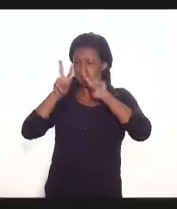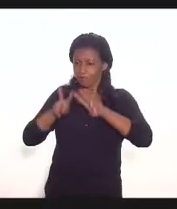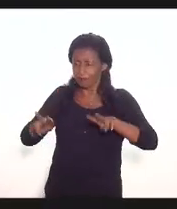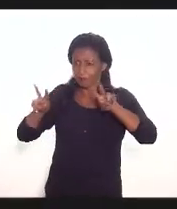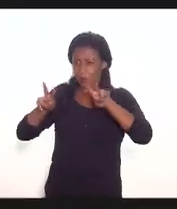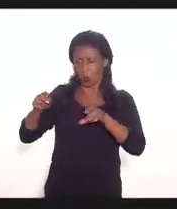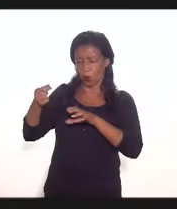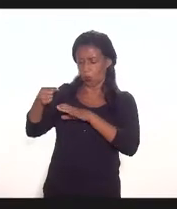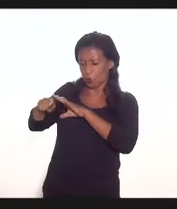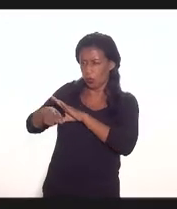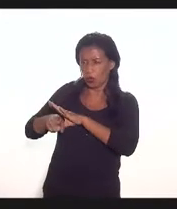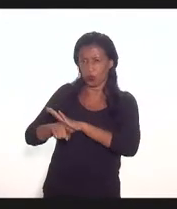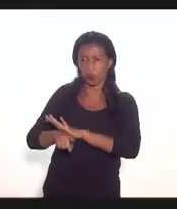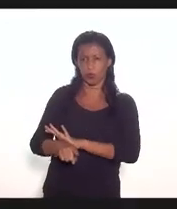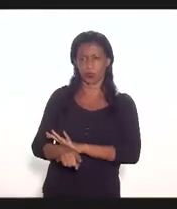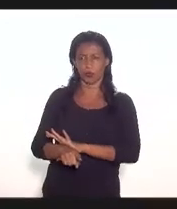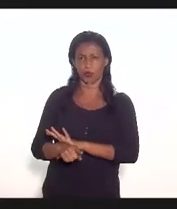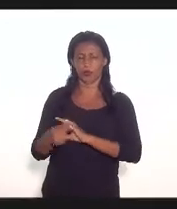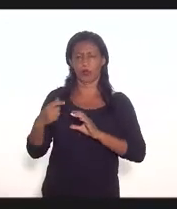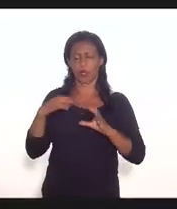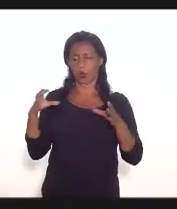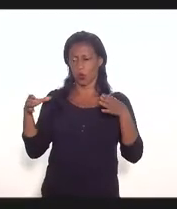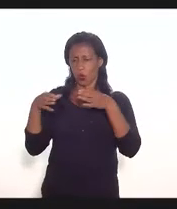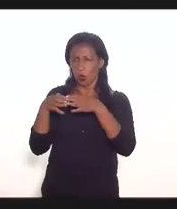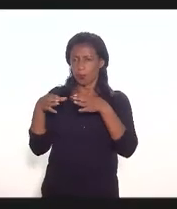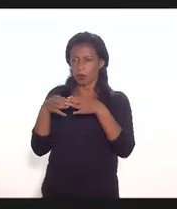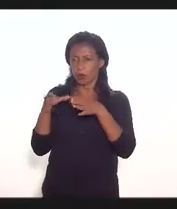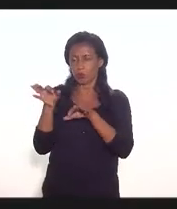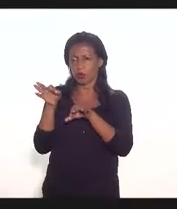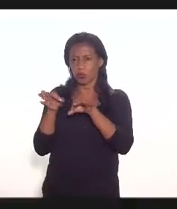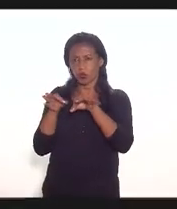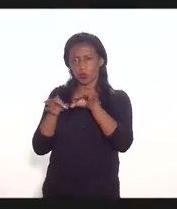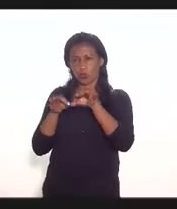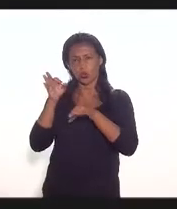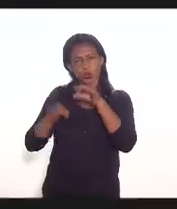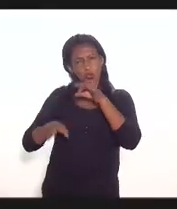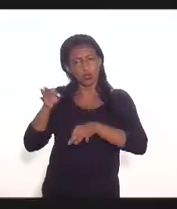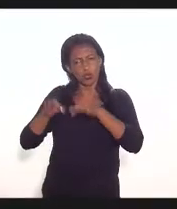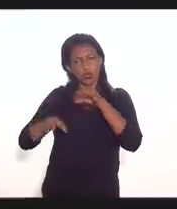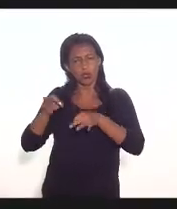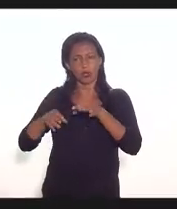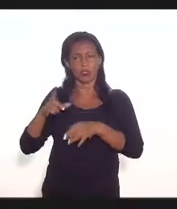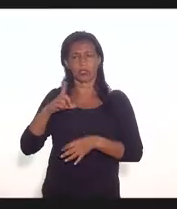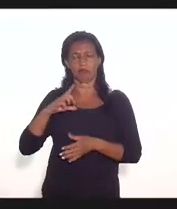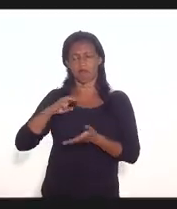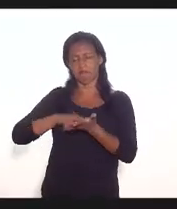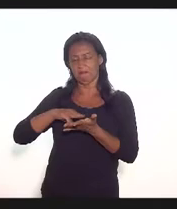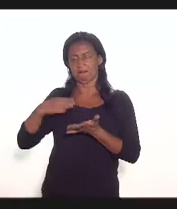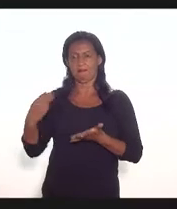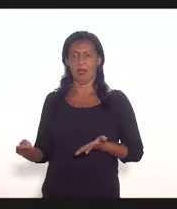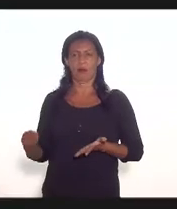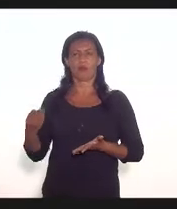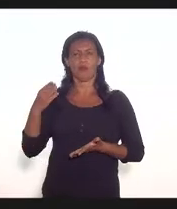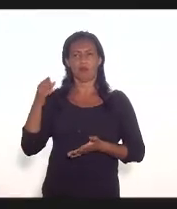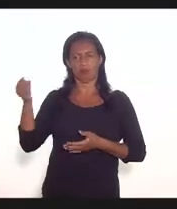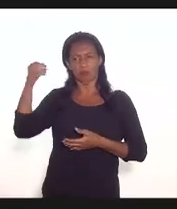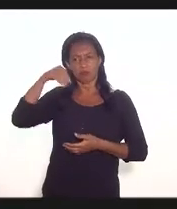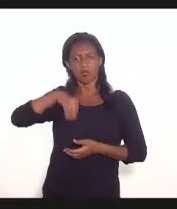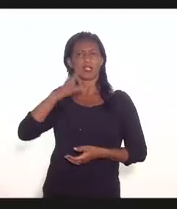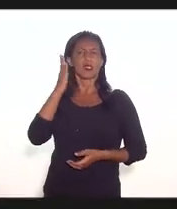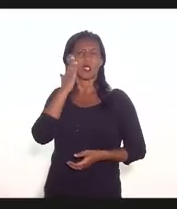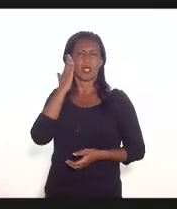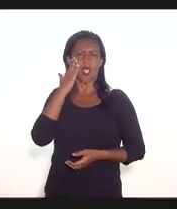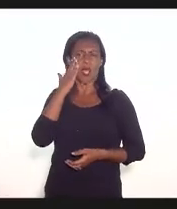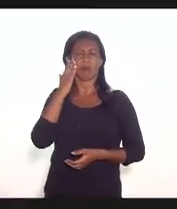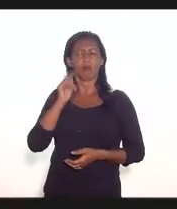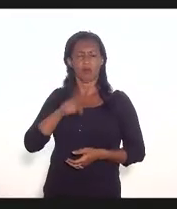aprofundado eu na comissão de constitucional de justiça que também tem vossa excelência como membro e o nosso decano sabe de que nós